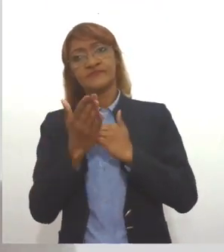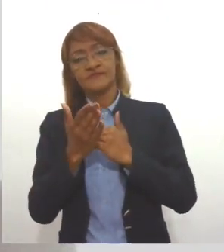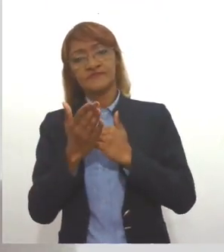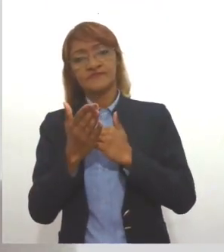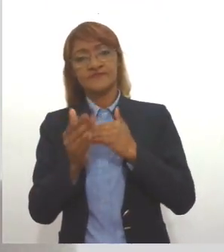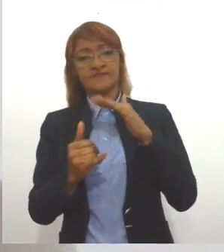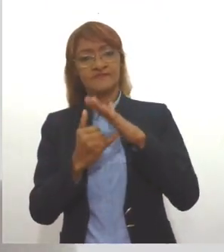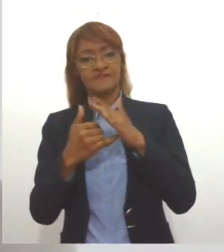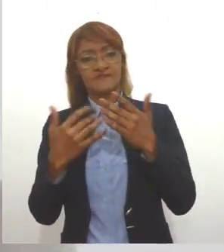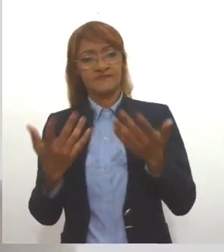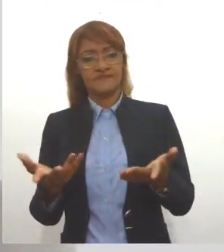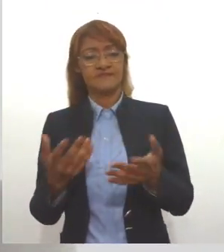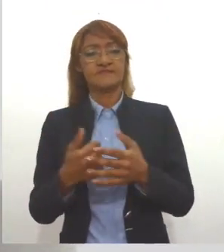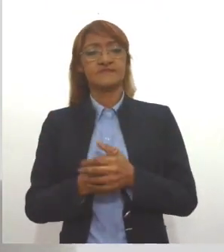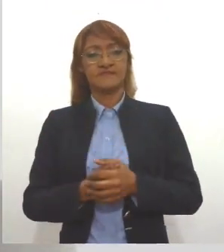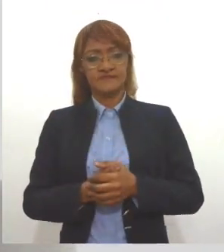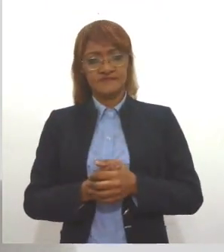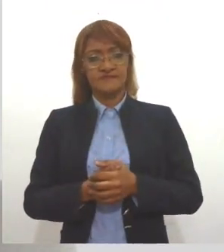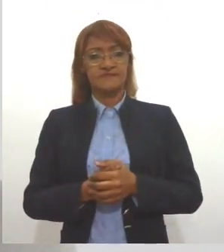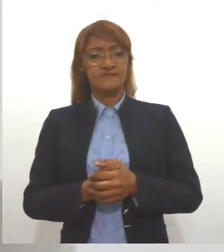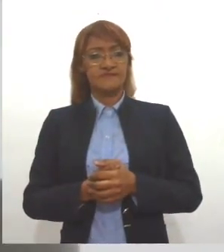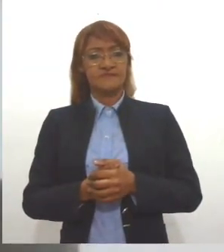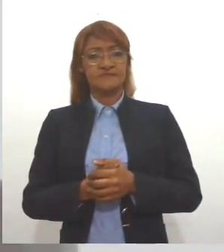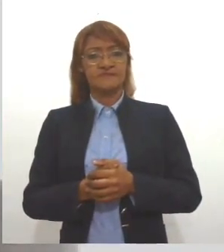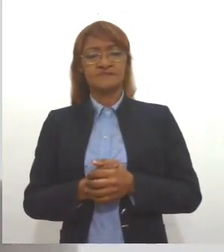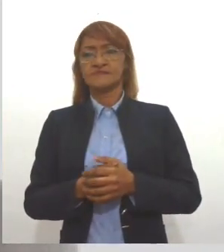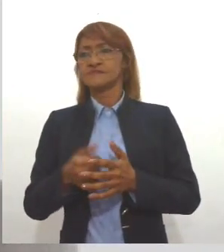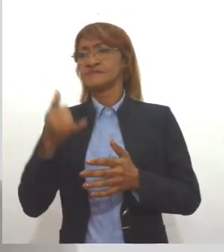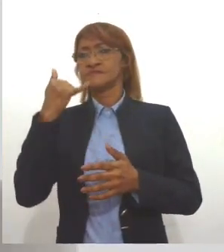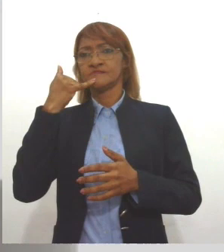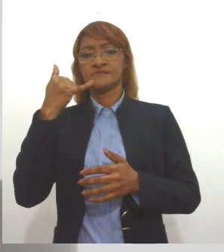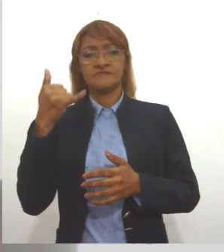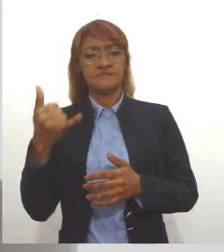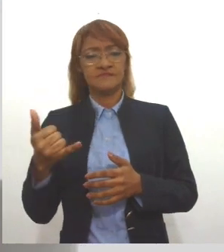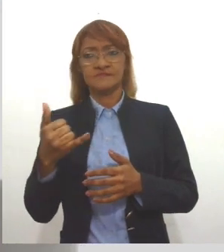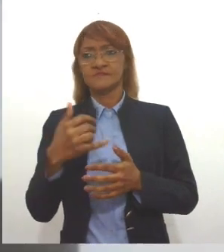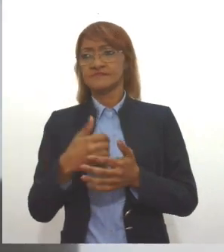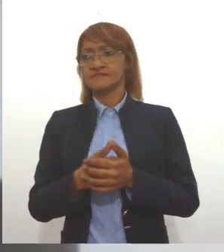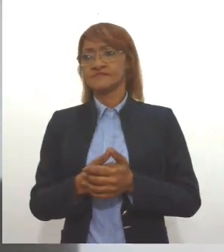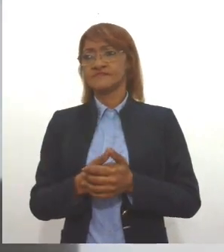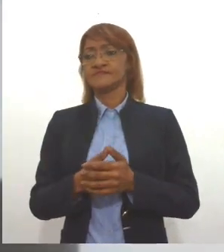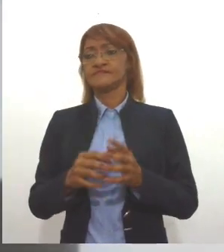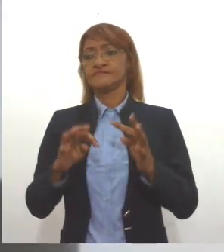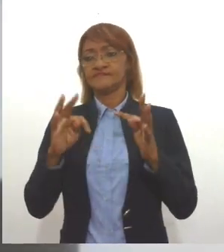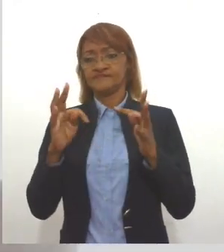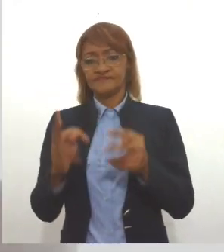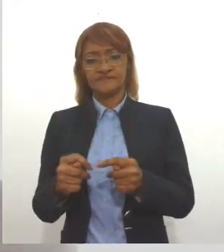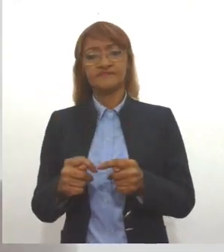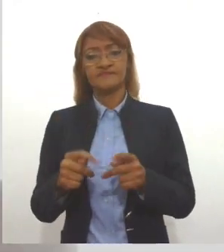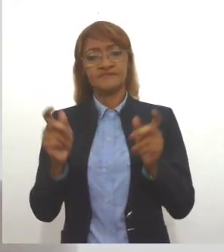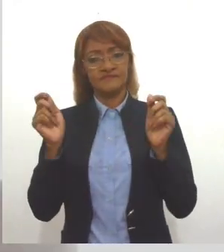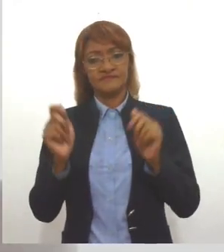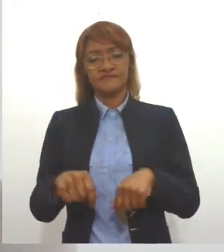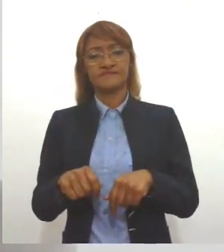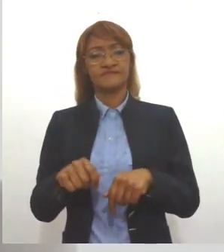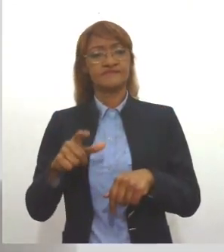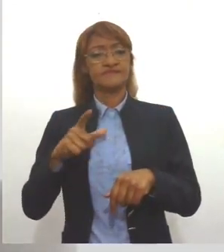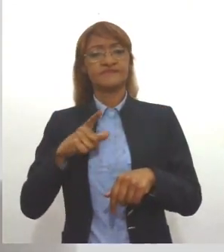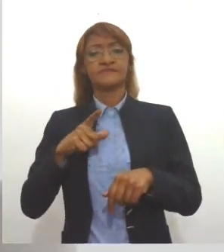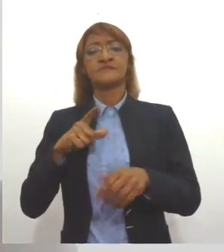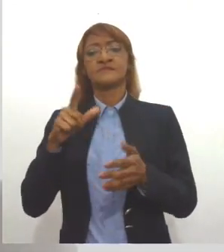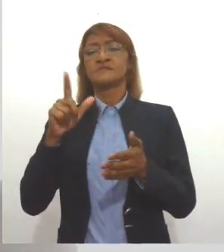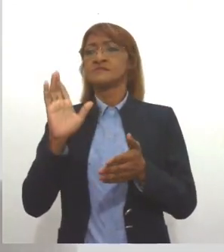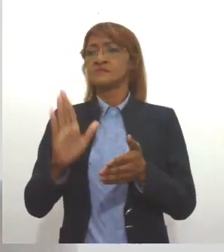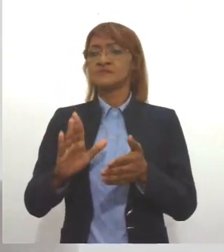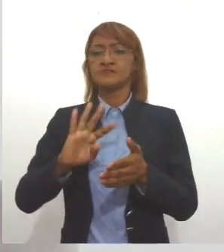o cabelo, dou o seu contato ao nosso calcente, material de higiene e de limpeza